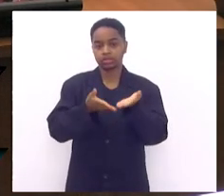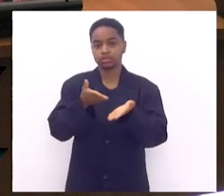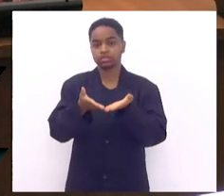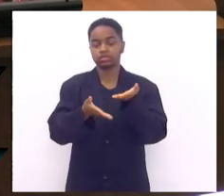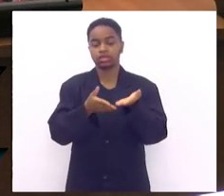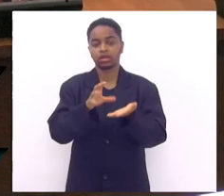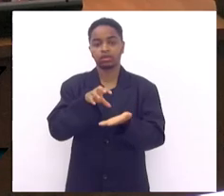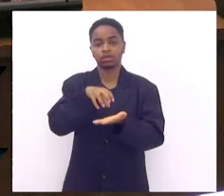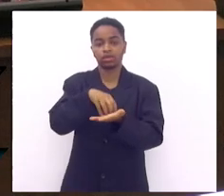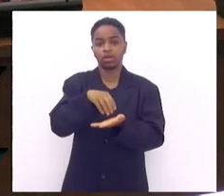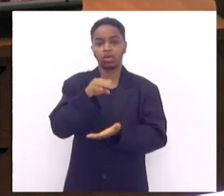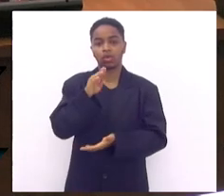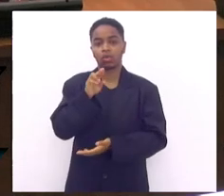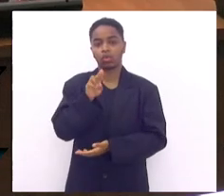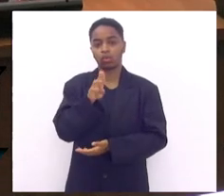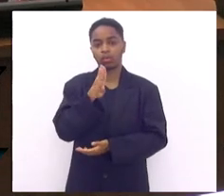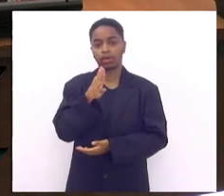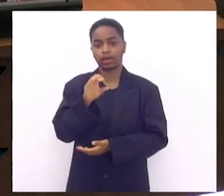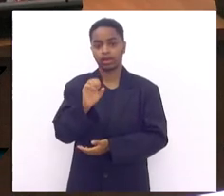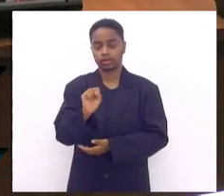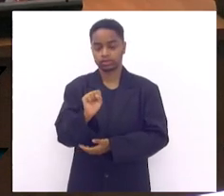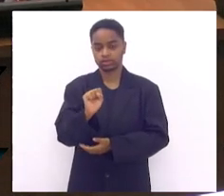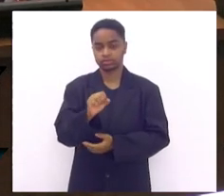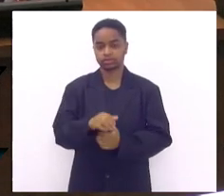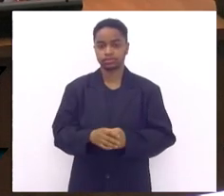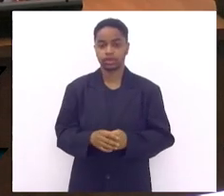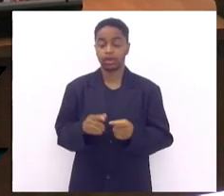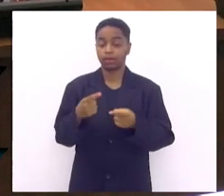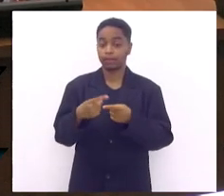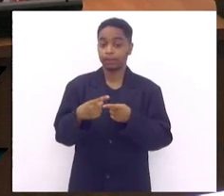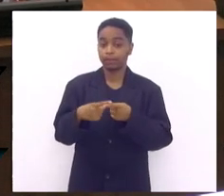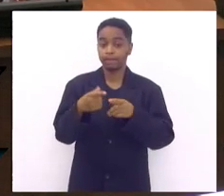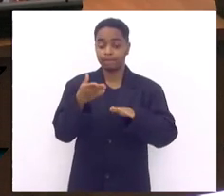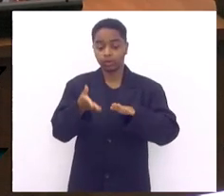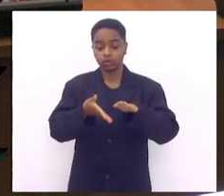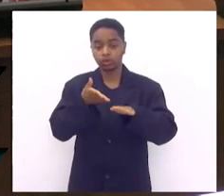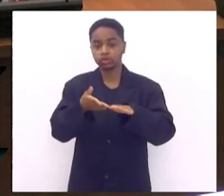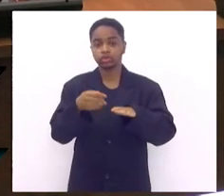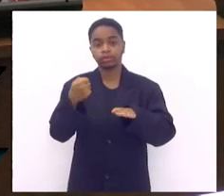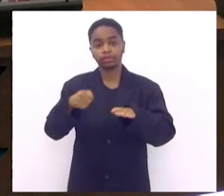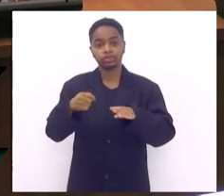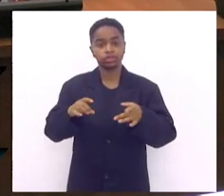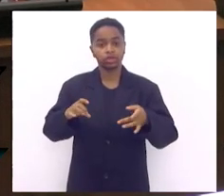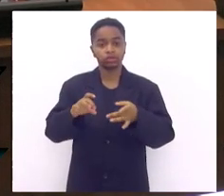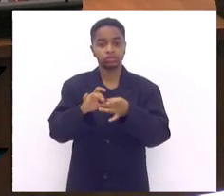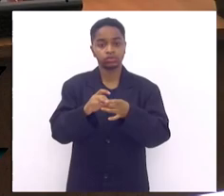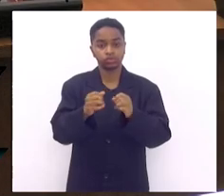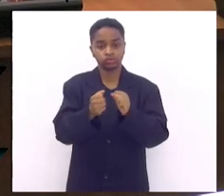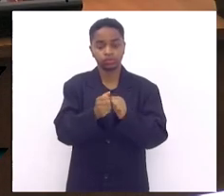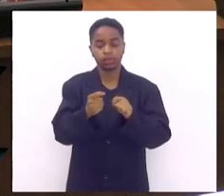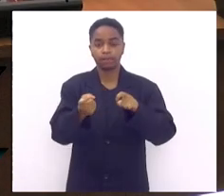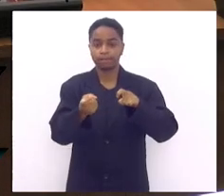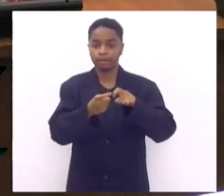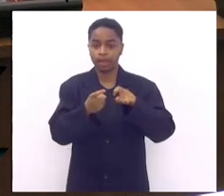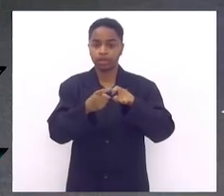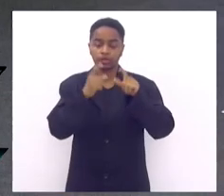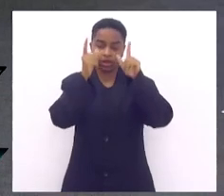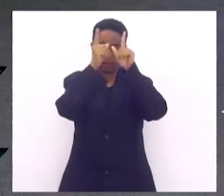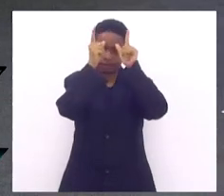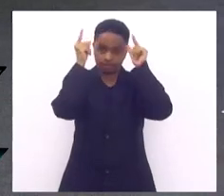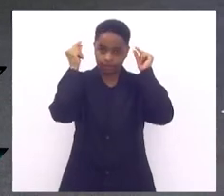unidade básica de saúde a podologia deve estar ao lado do médico do enfermeiro